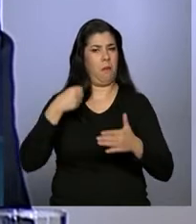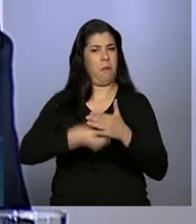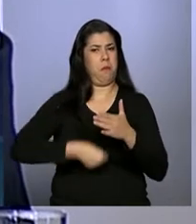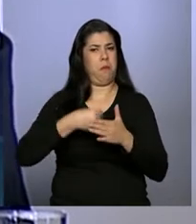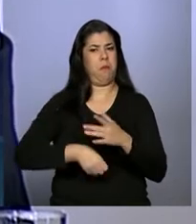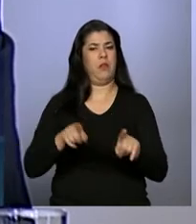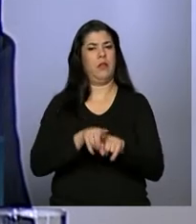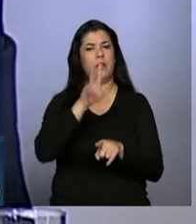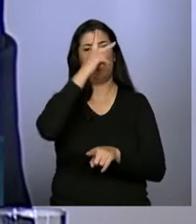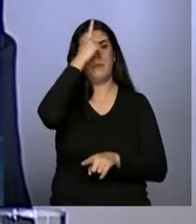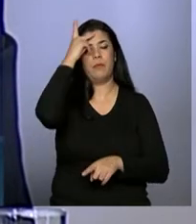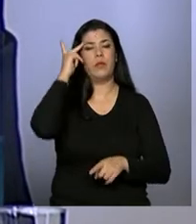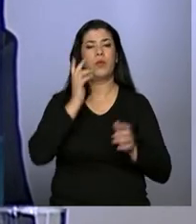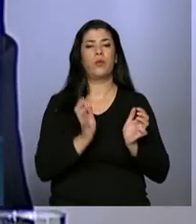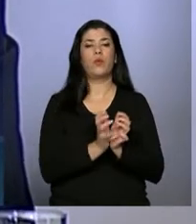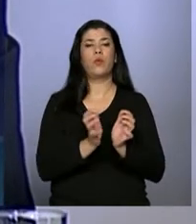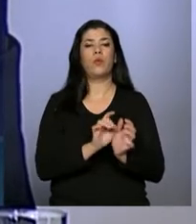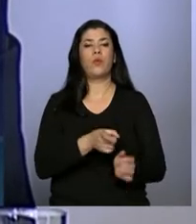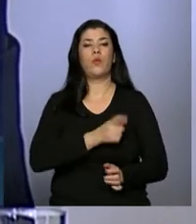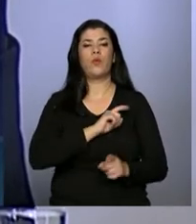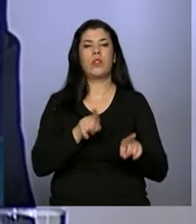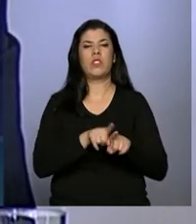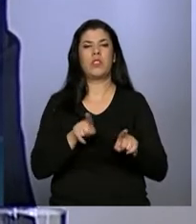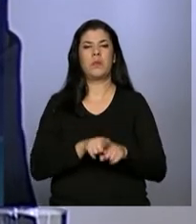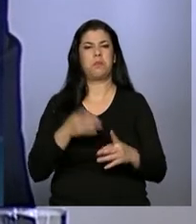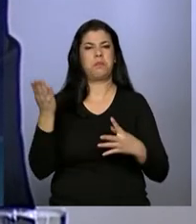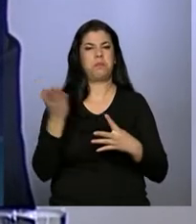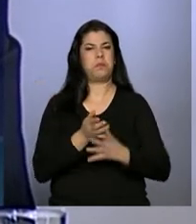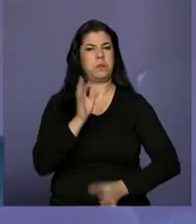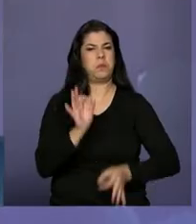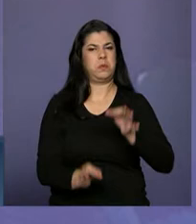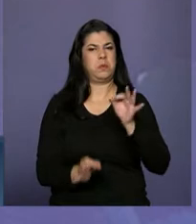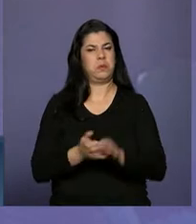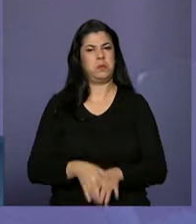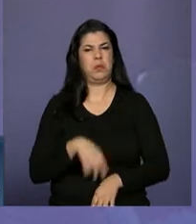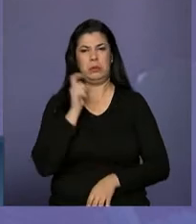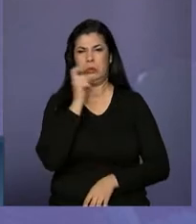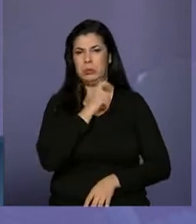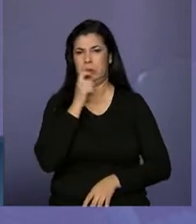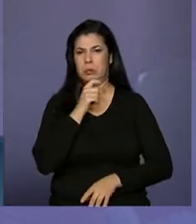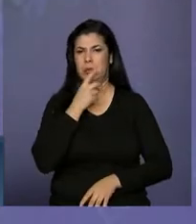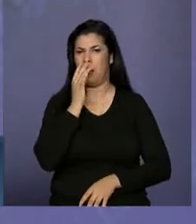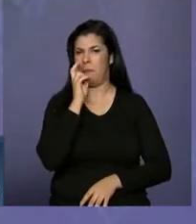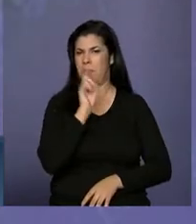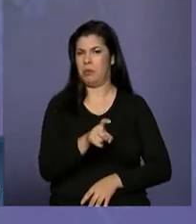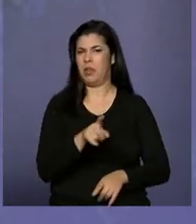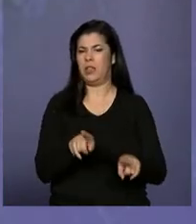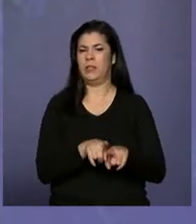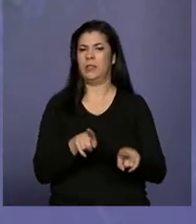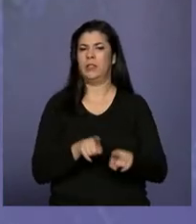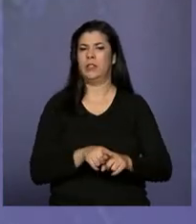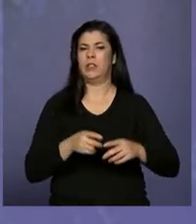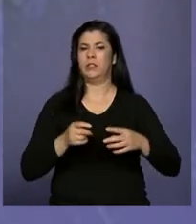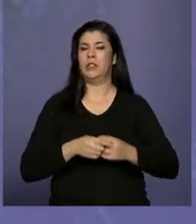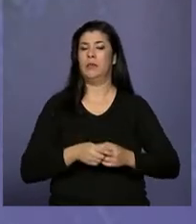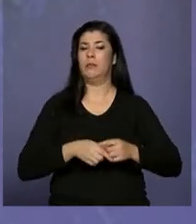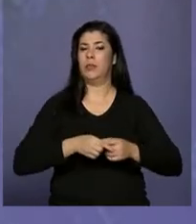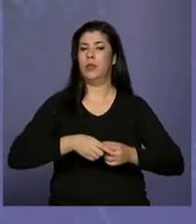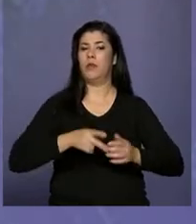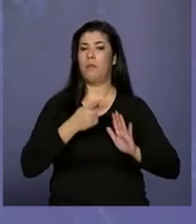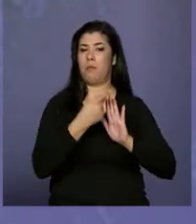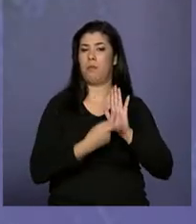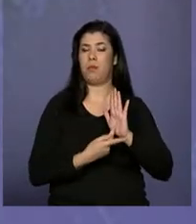fiscais do trabalho, processos, calúnias e projetos que tentam retroceder e